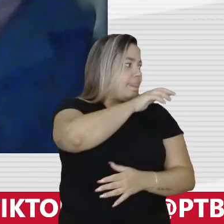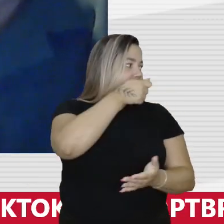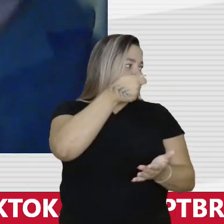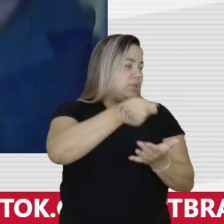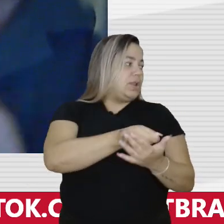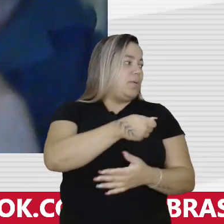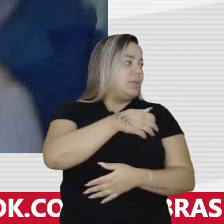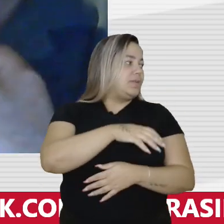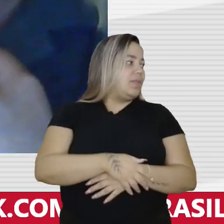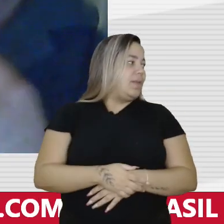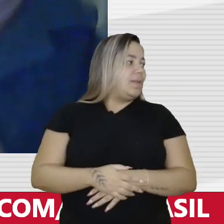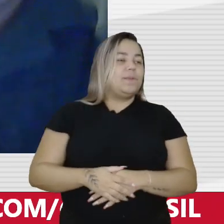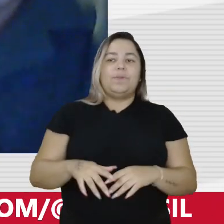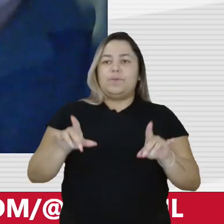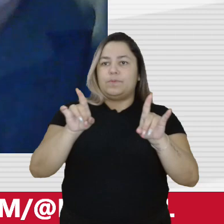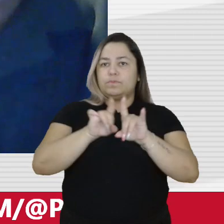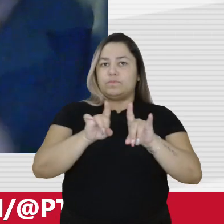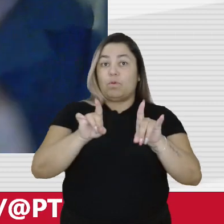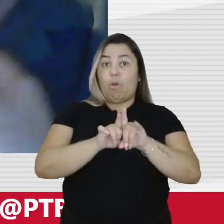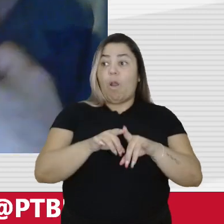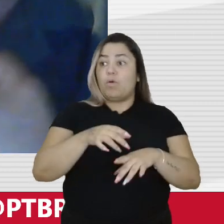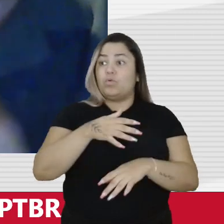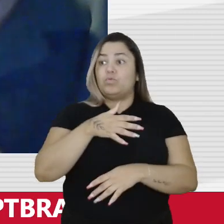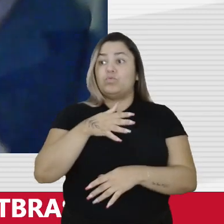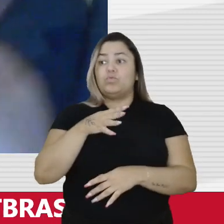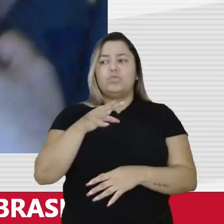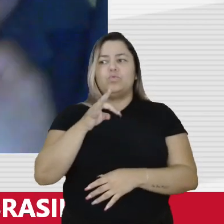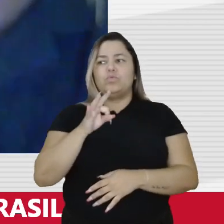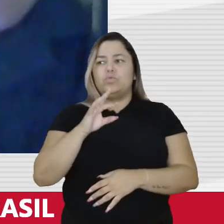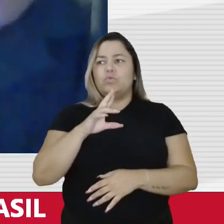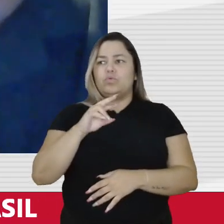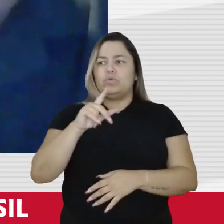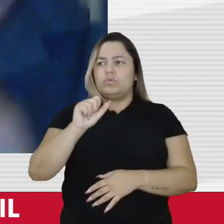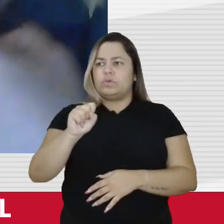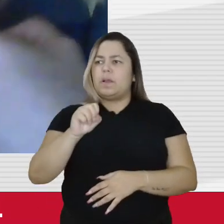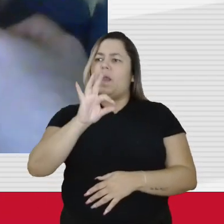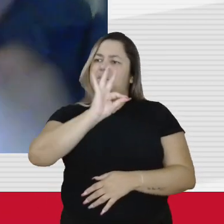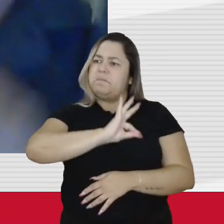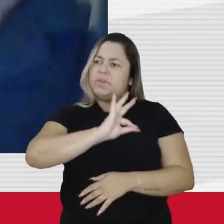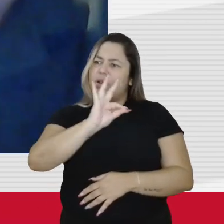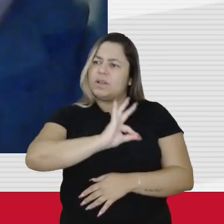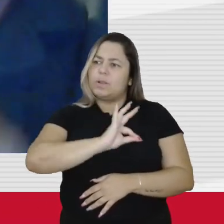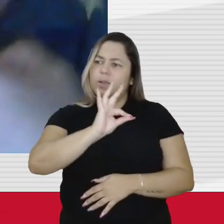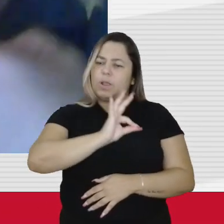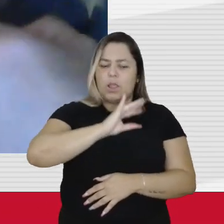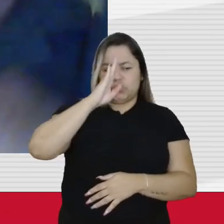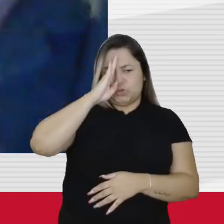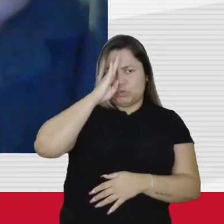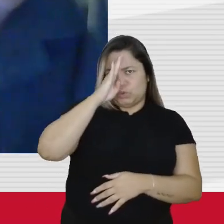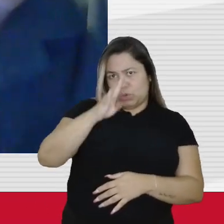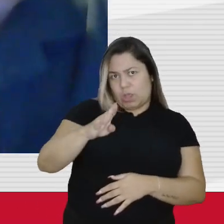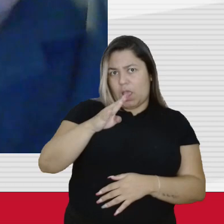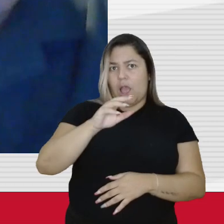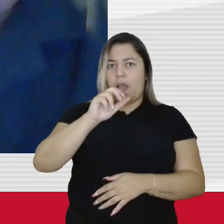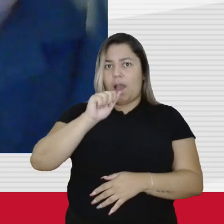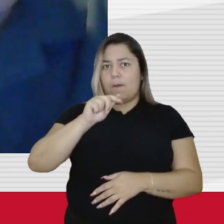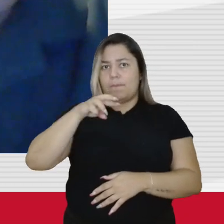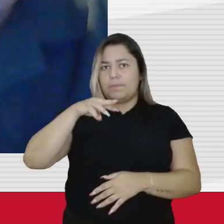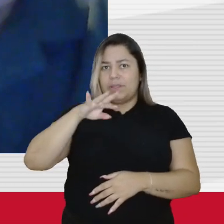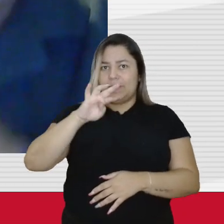dizendo que não houve tortura, nós estamos trazendo militares, generais, almirantes,